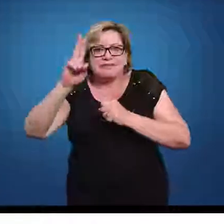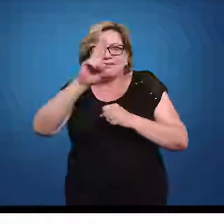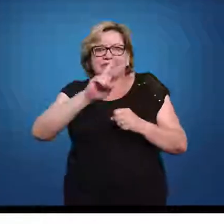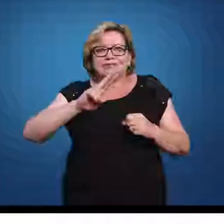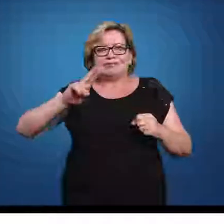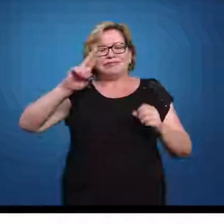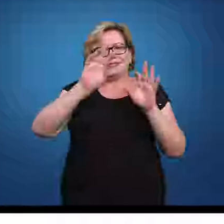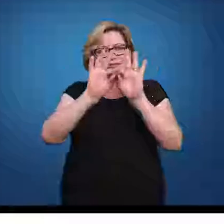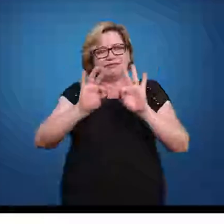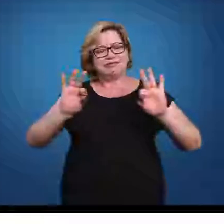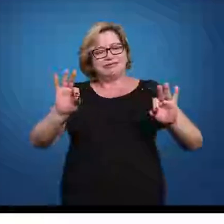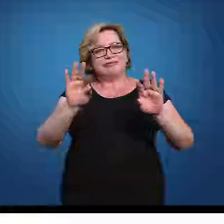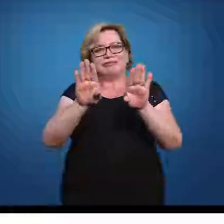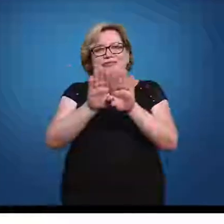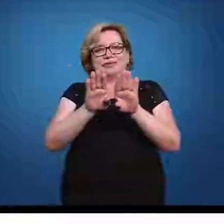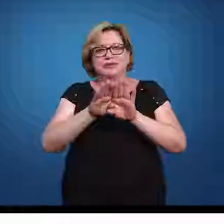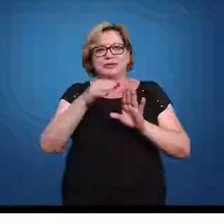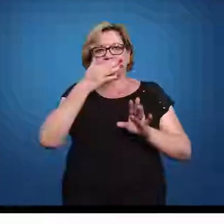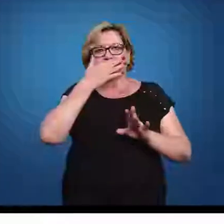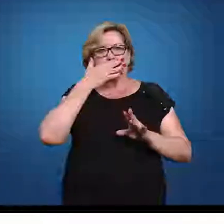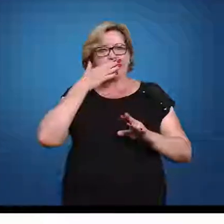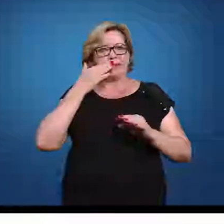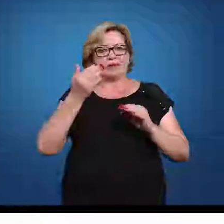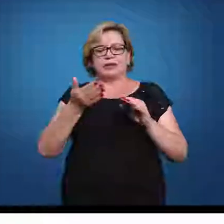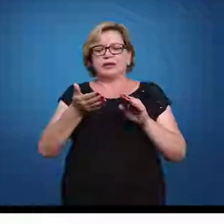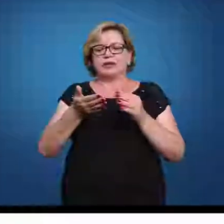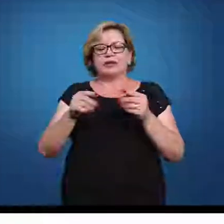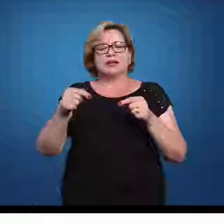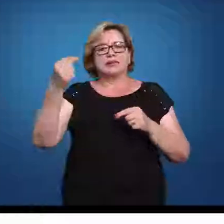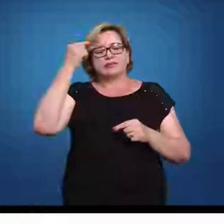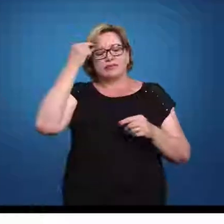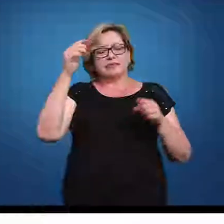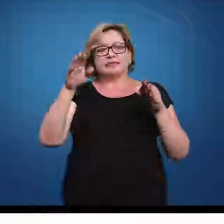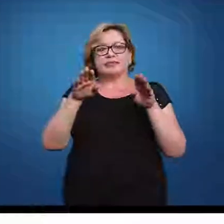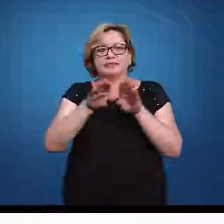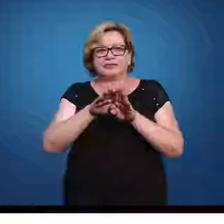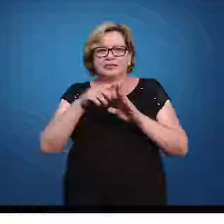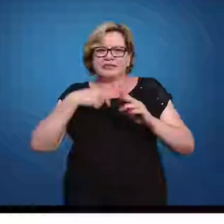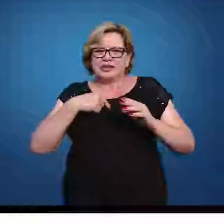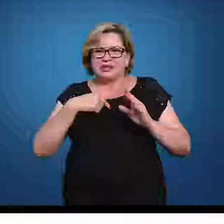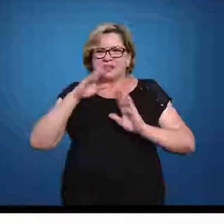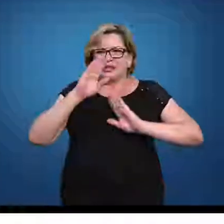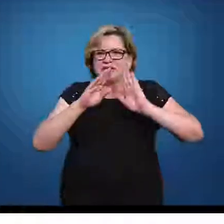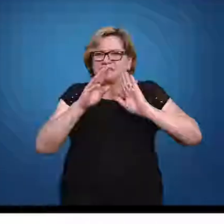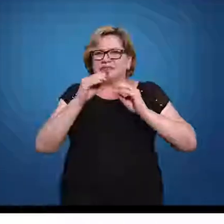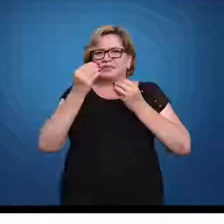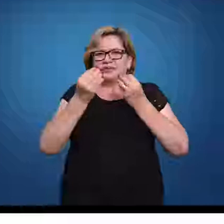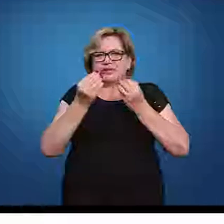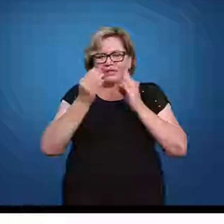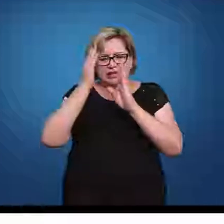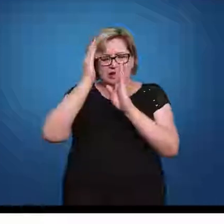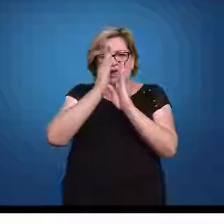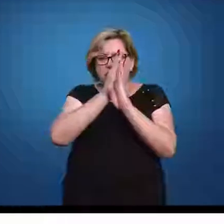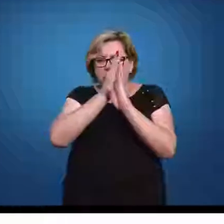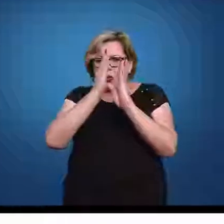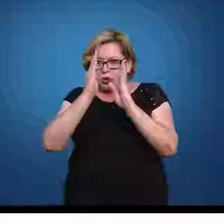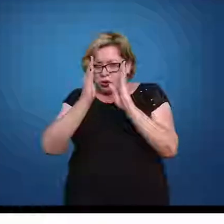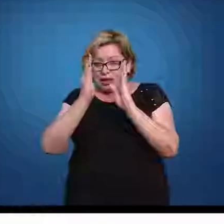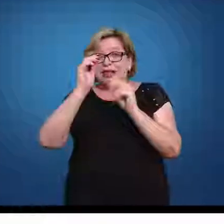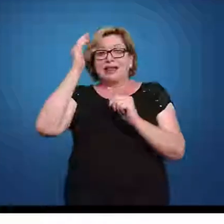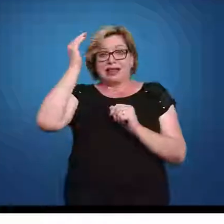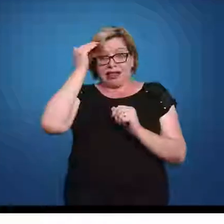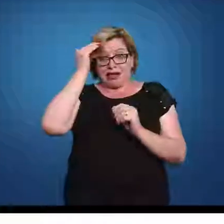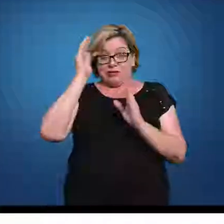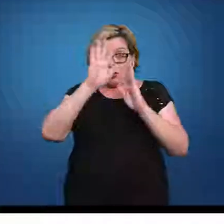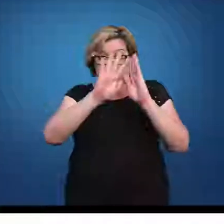E bem simples também. Analise o seguinte, apesar do meu desenho aqui não ser exatamente proporcional, você sabe a área de 0 até 1 grau.